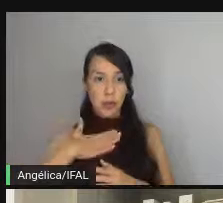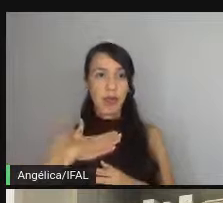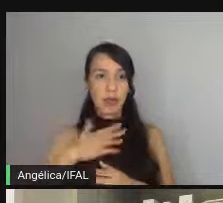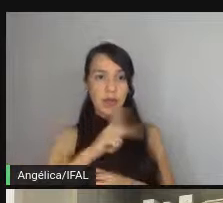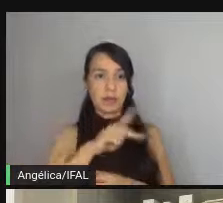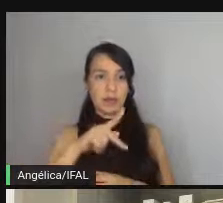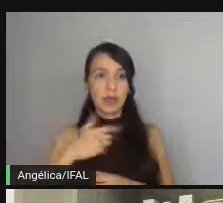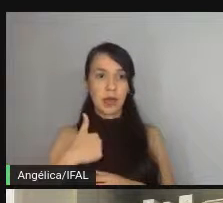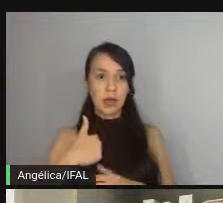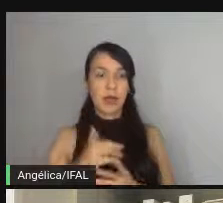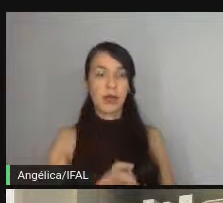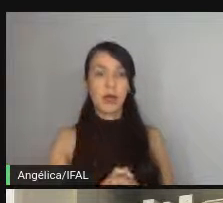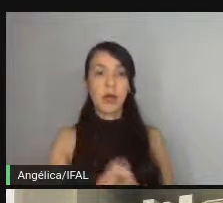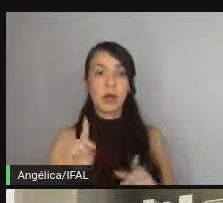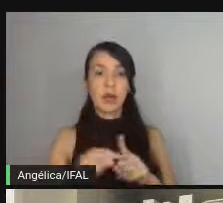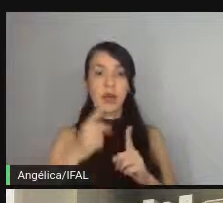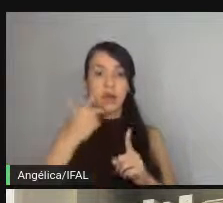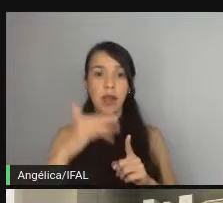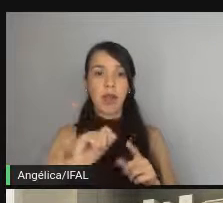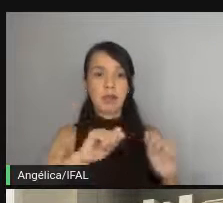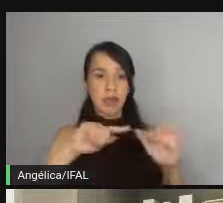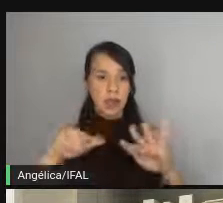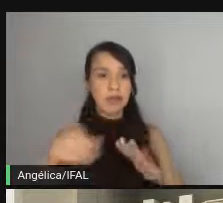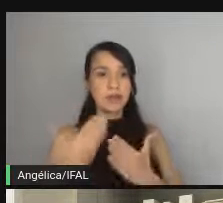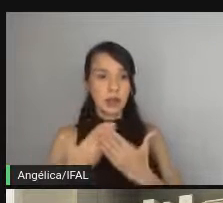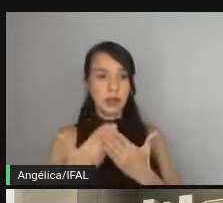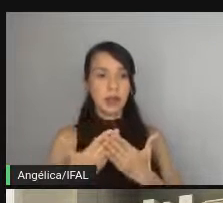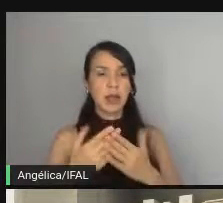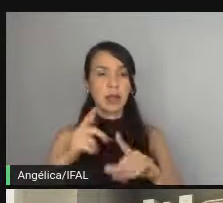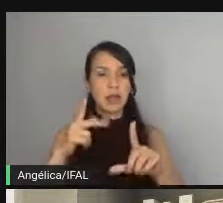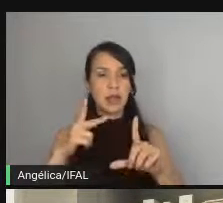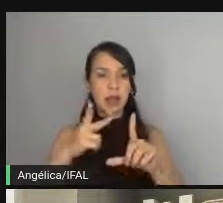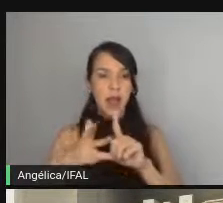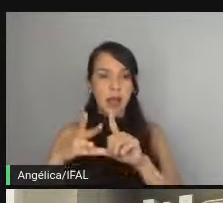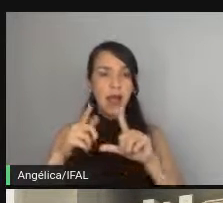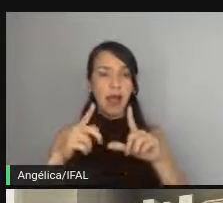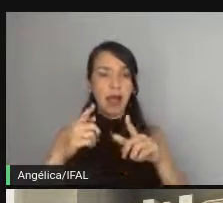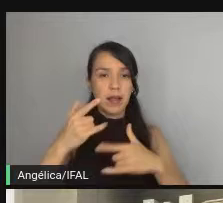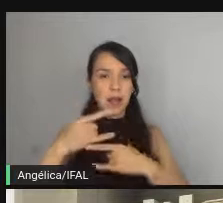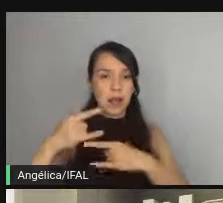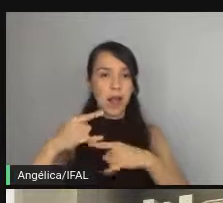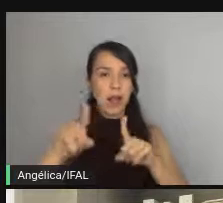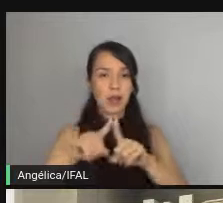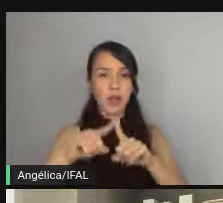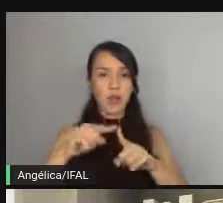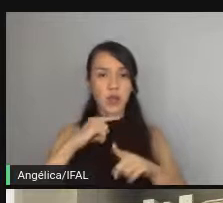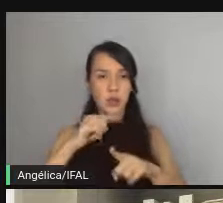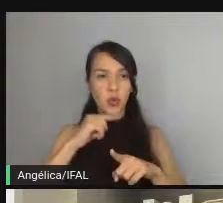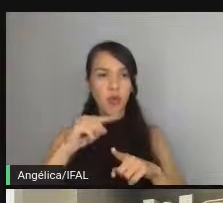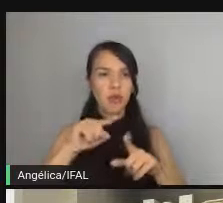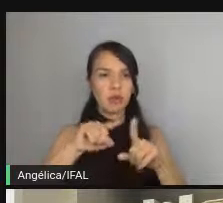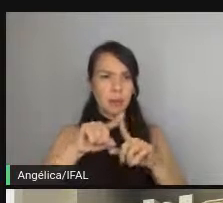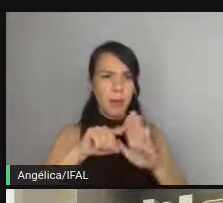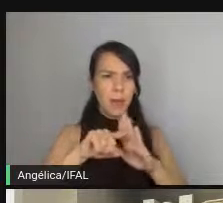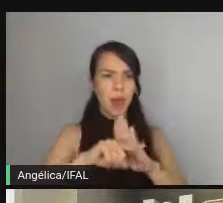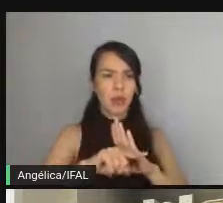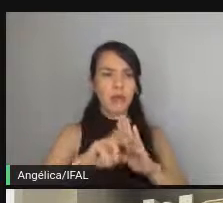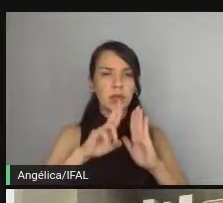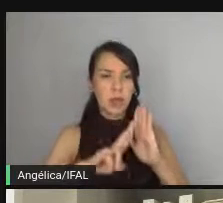como eu comentei existem as aulas semanais também as lives para a tiração de dúvidas exercícios e